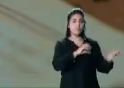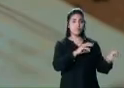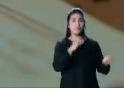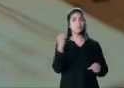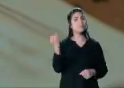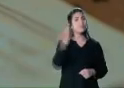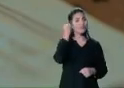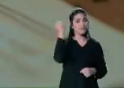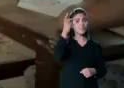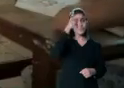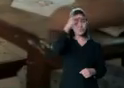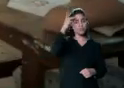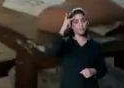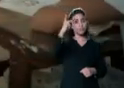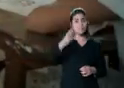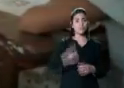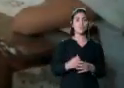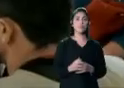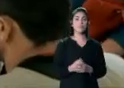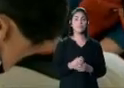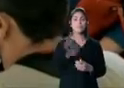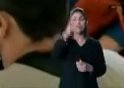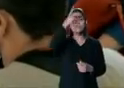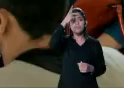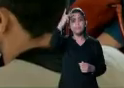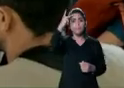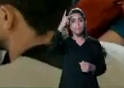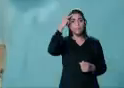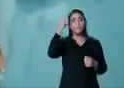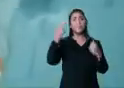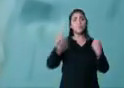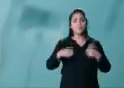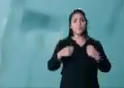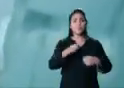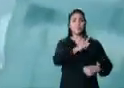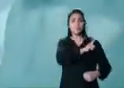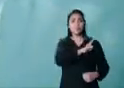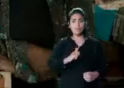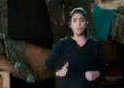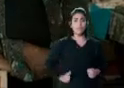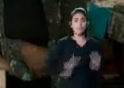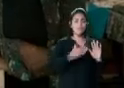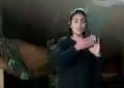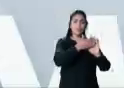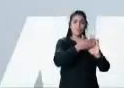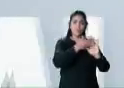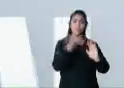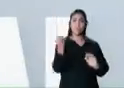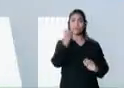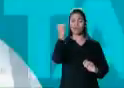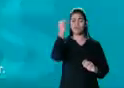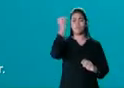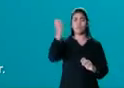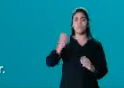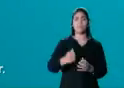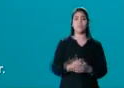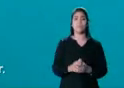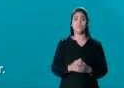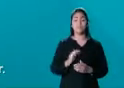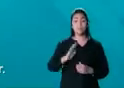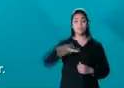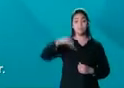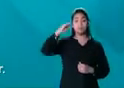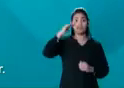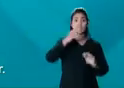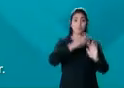forma boas pessoas. Pessoas que merecem um governo com boas propostas. Mais